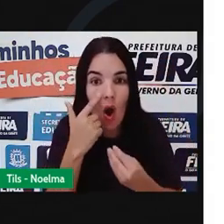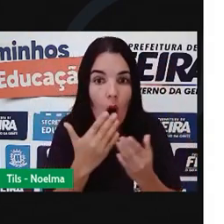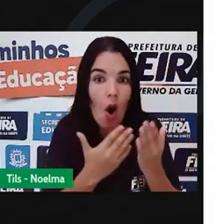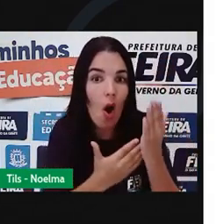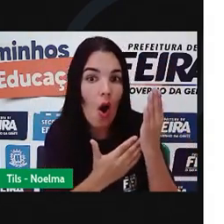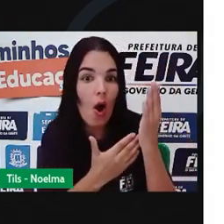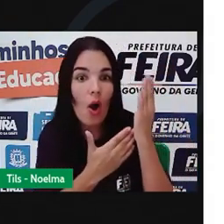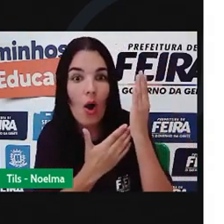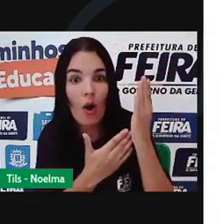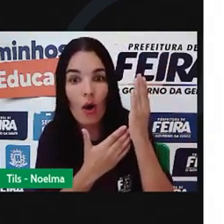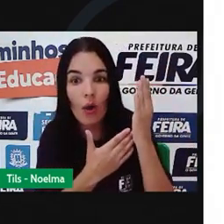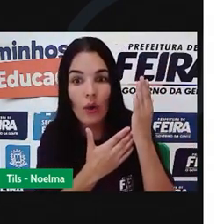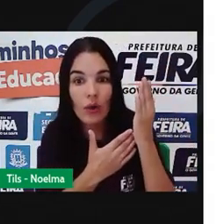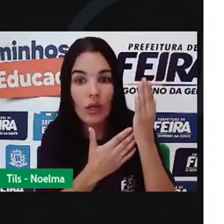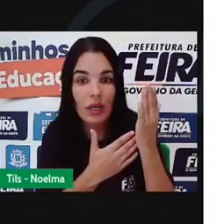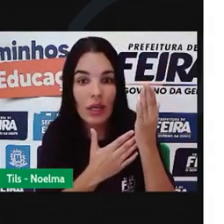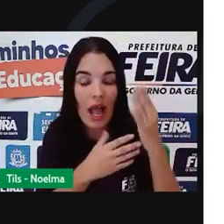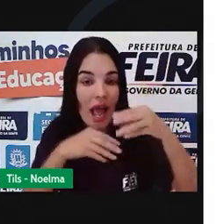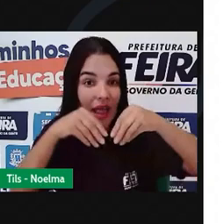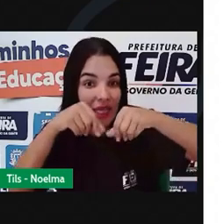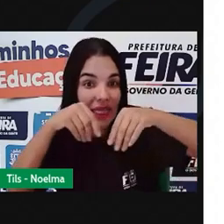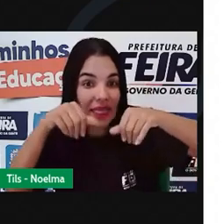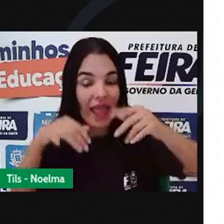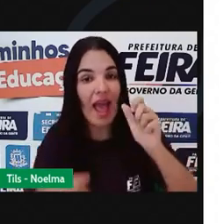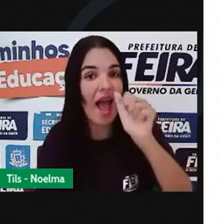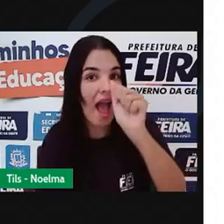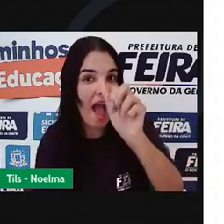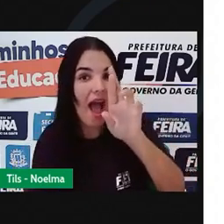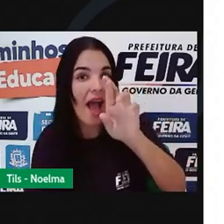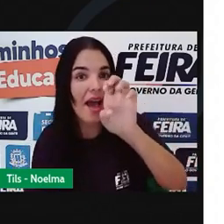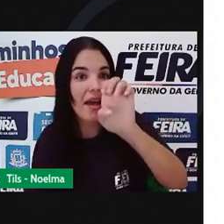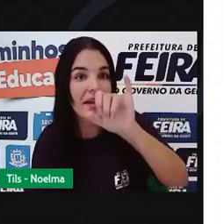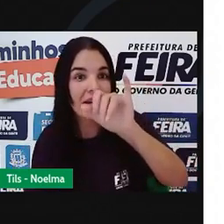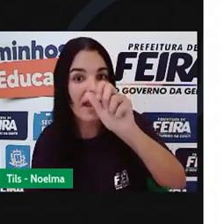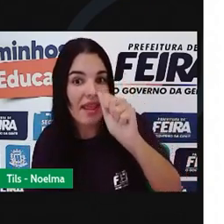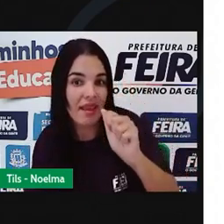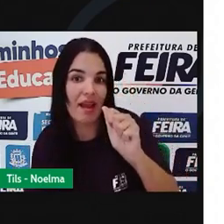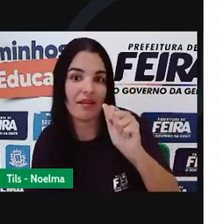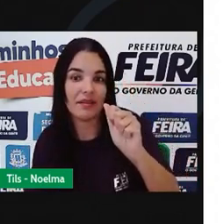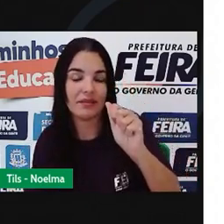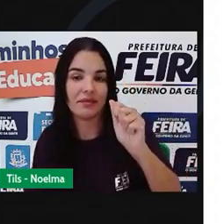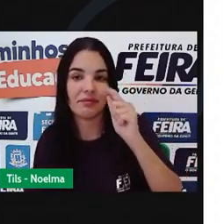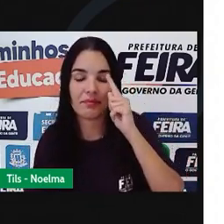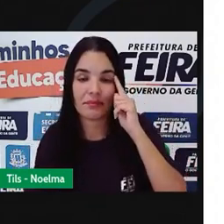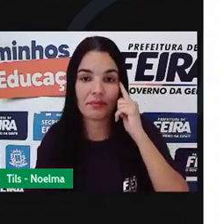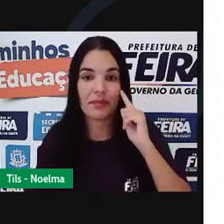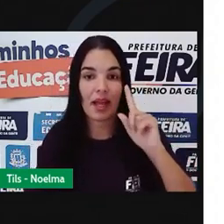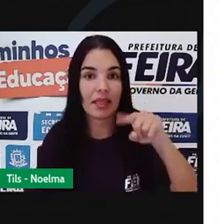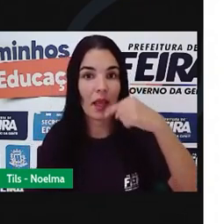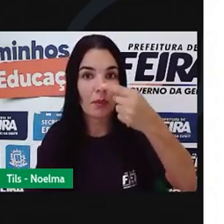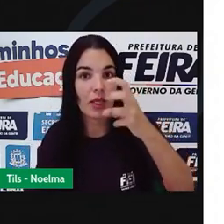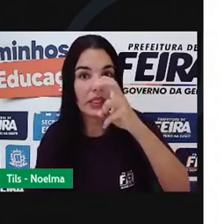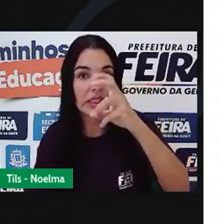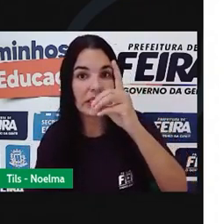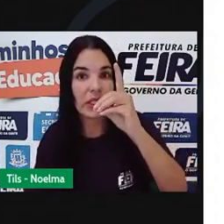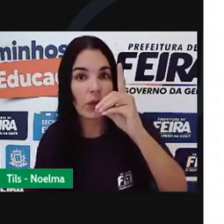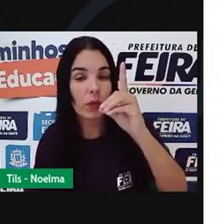o tamanho dos brotos após cinco dias.